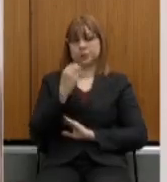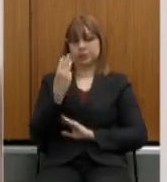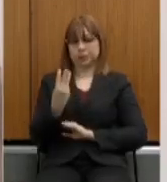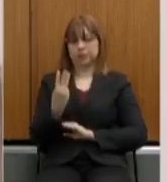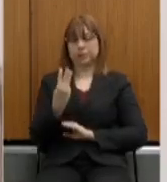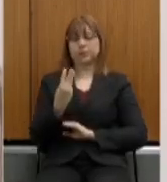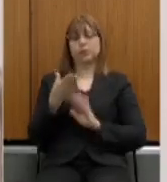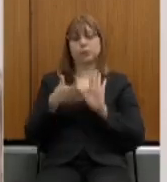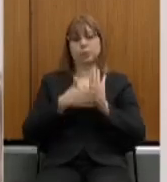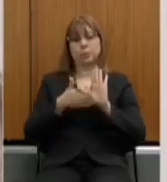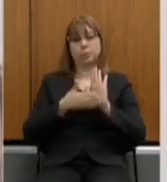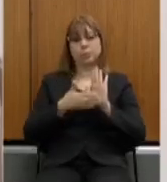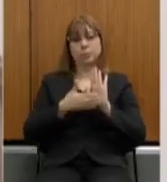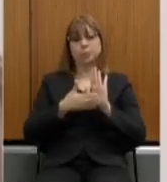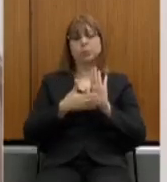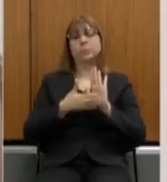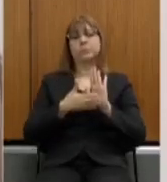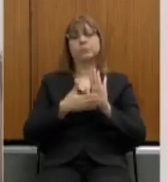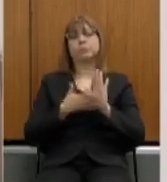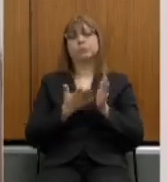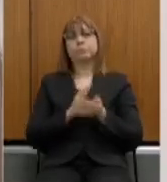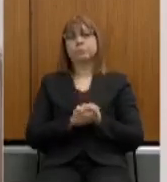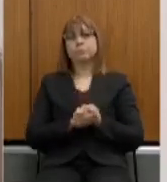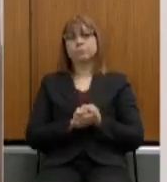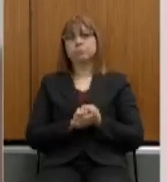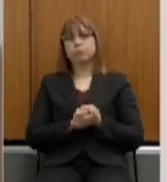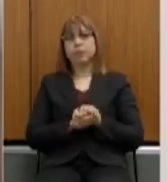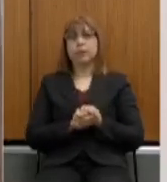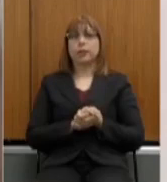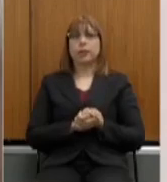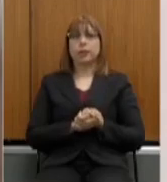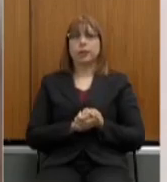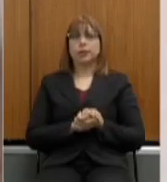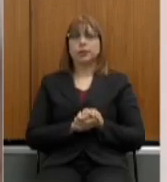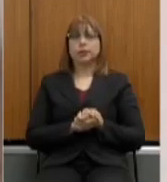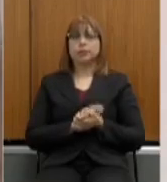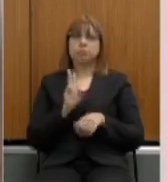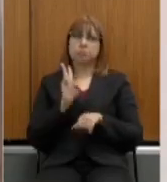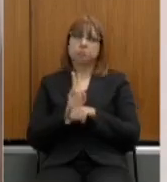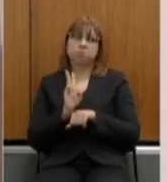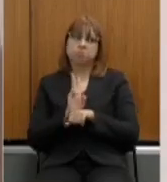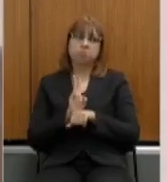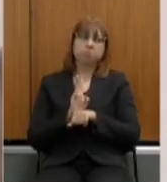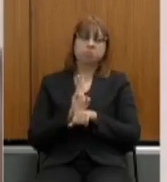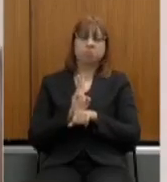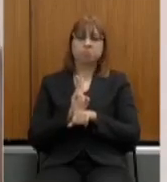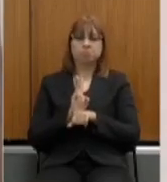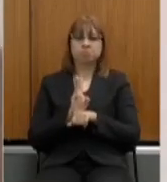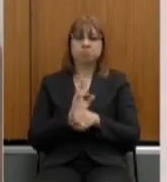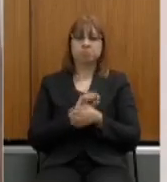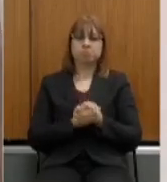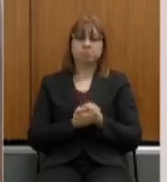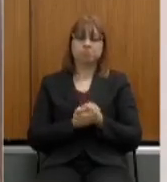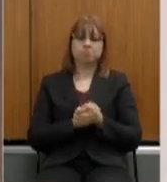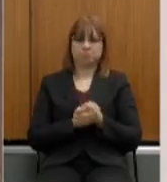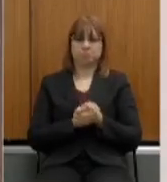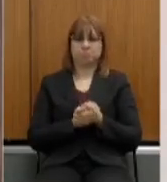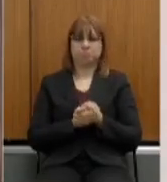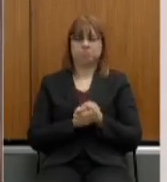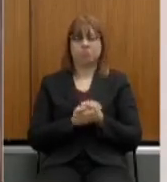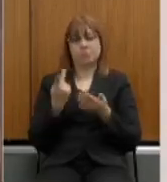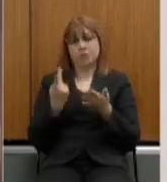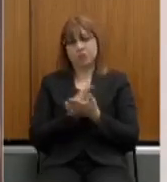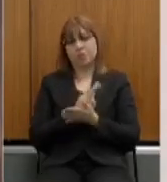proposta de emenda veio com uma previsão que abarcava estados e municípios,